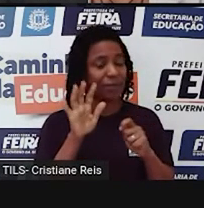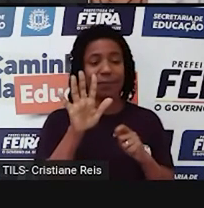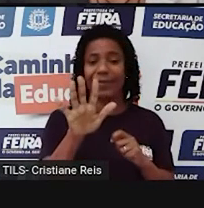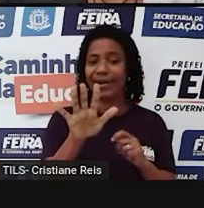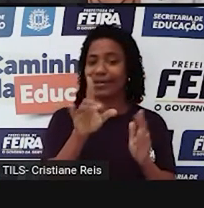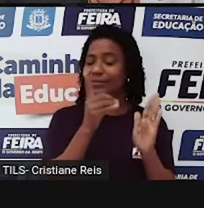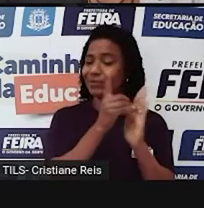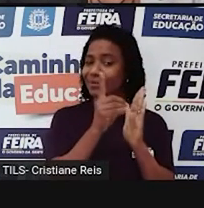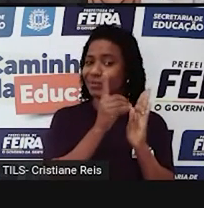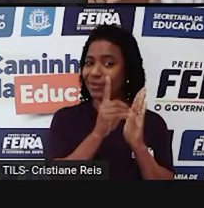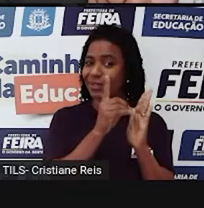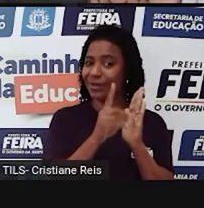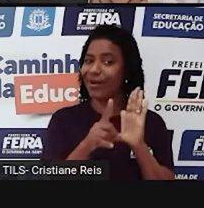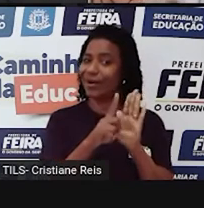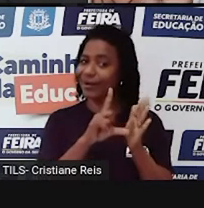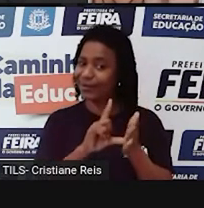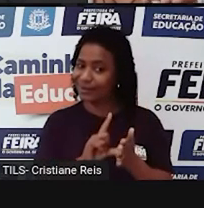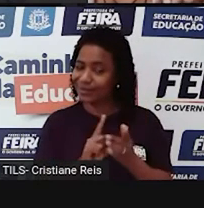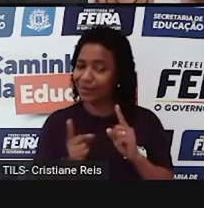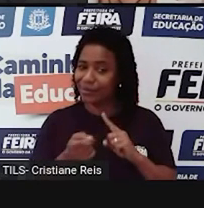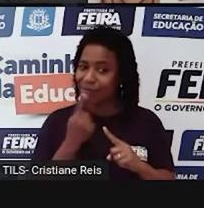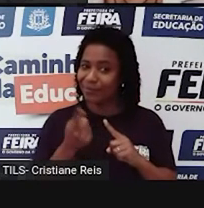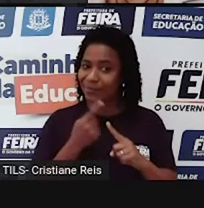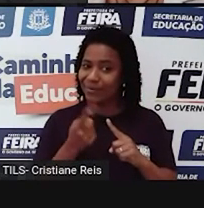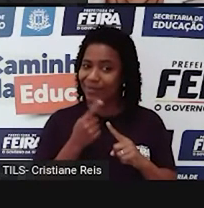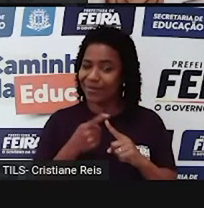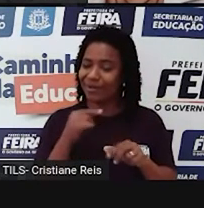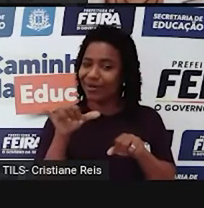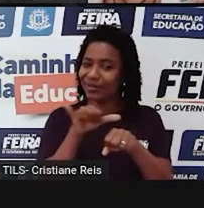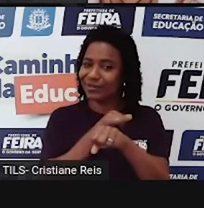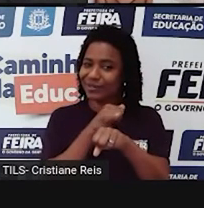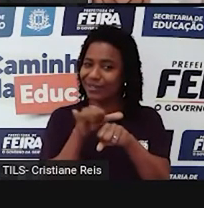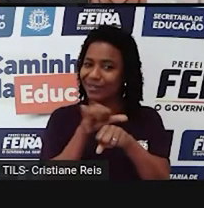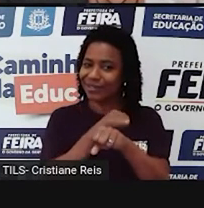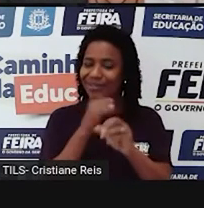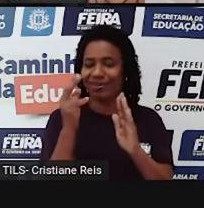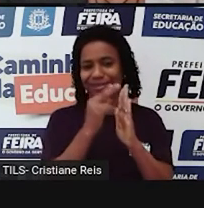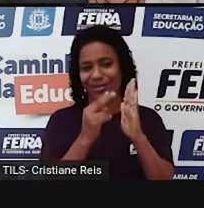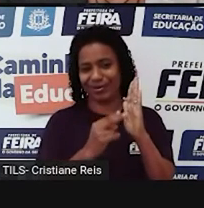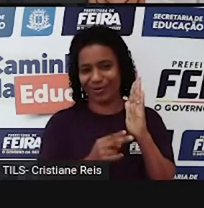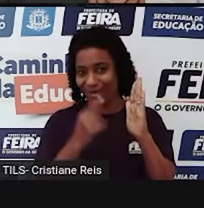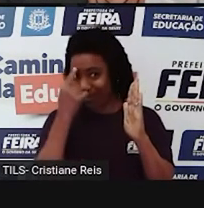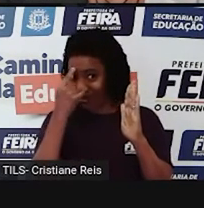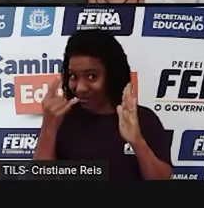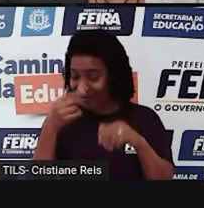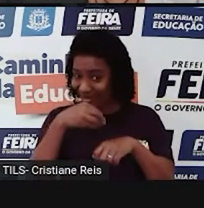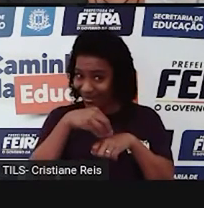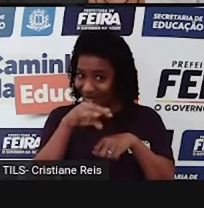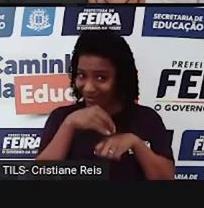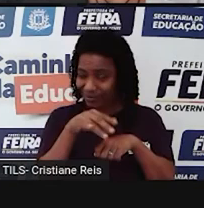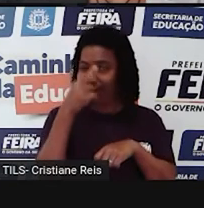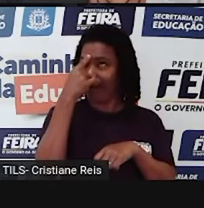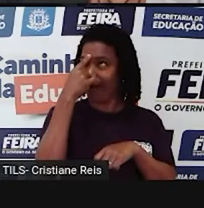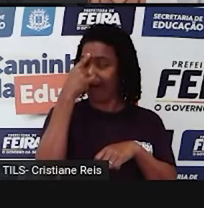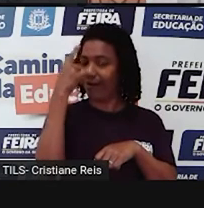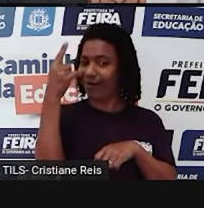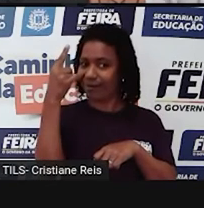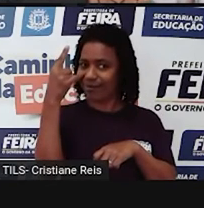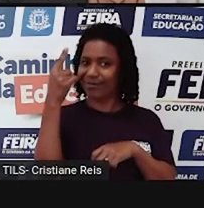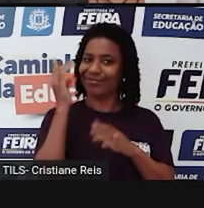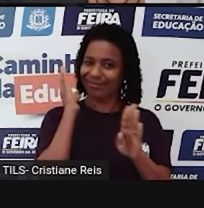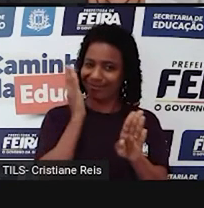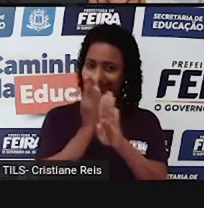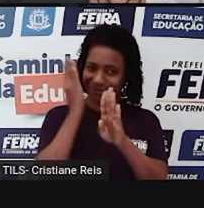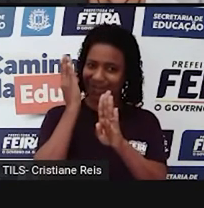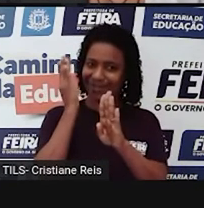utilizar o dicionário primeiro aplique as estratégias de leitura que nós vimos anteriormente Ok? E